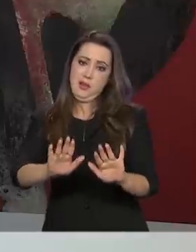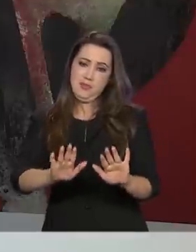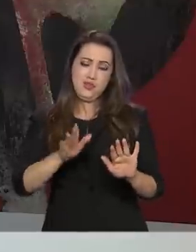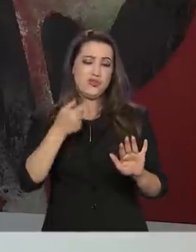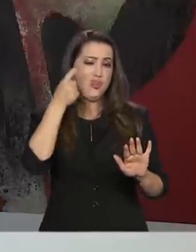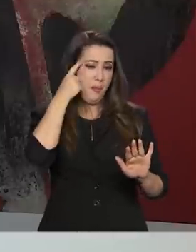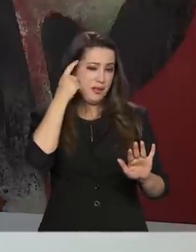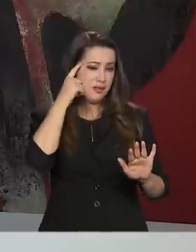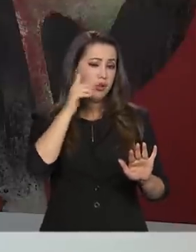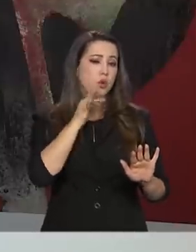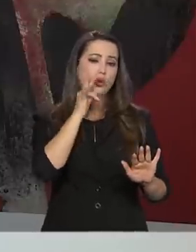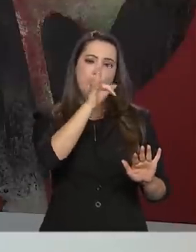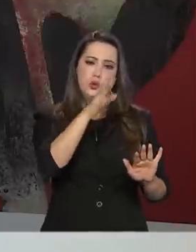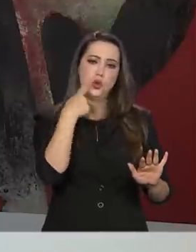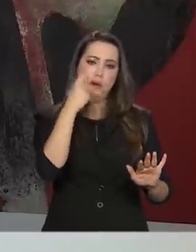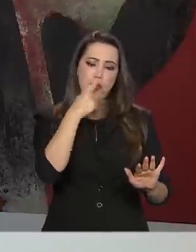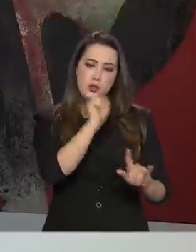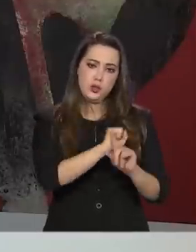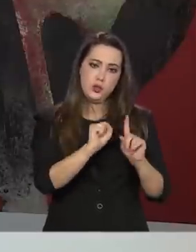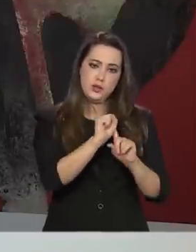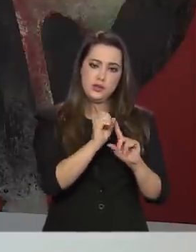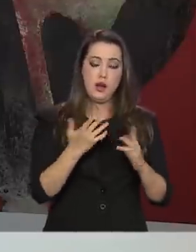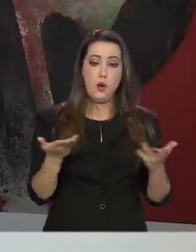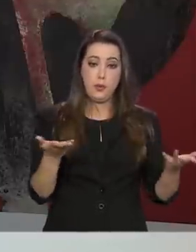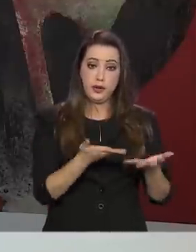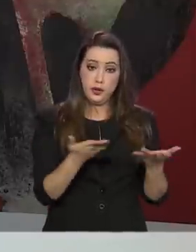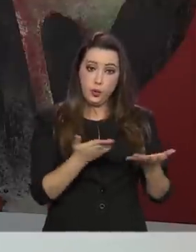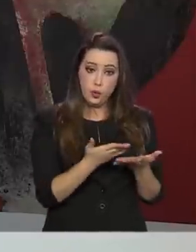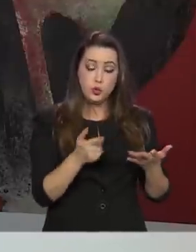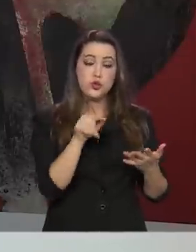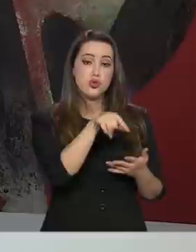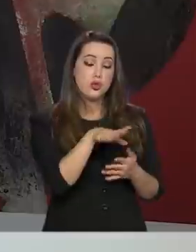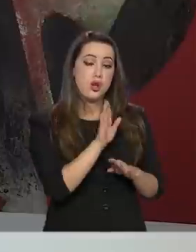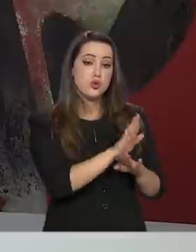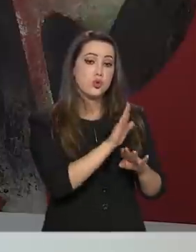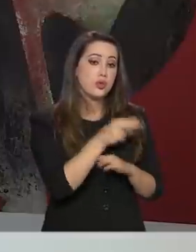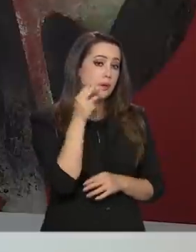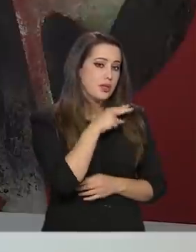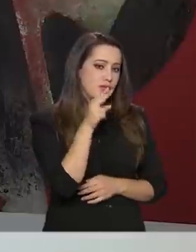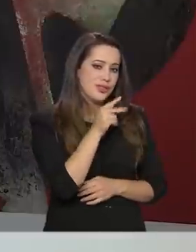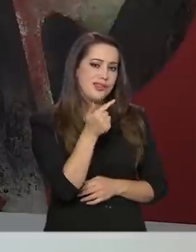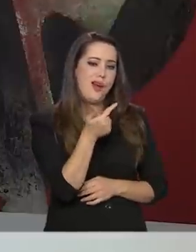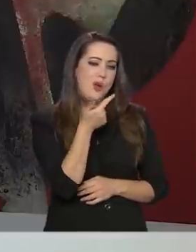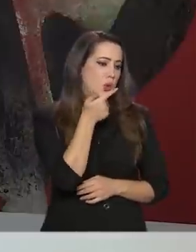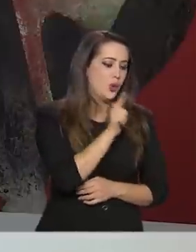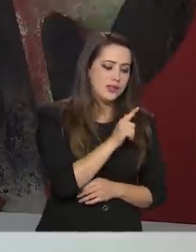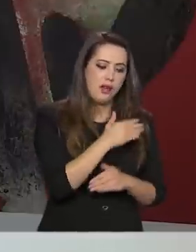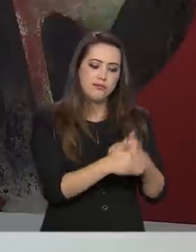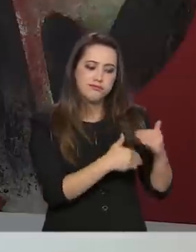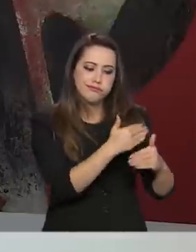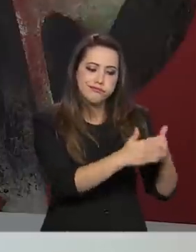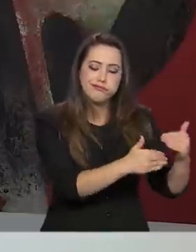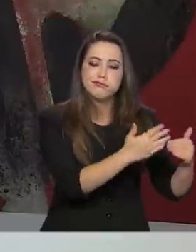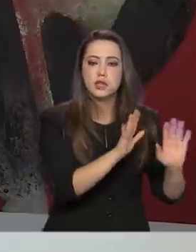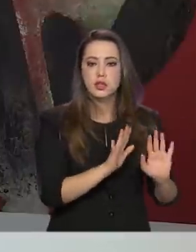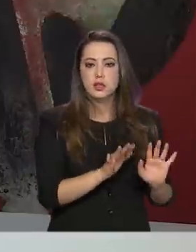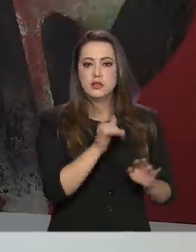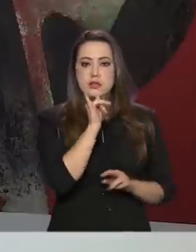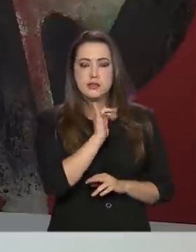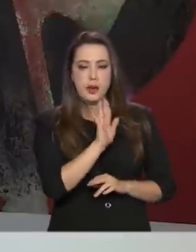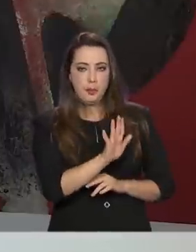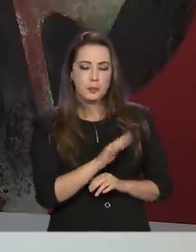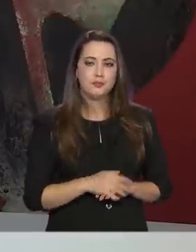próxima política social. O auxílio emergencial, nos moldes de hoje, ele não tem uma sustentabilidade fiscal. Você tem uma ideia?